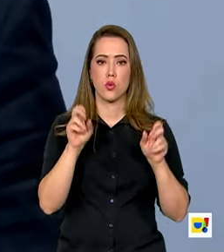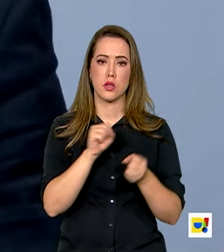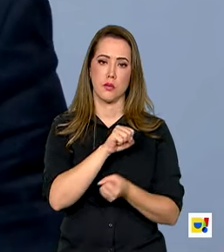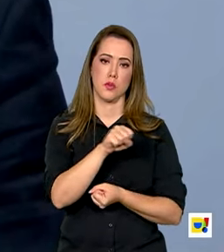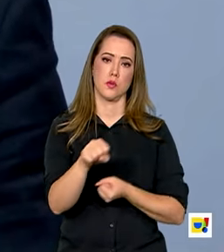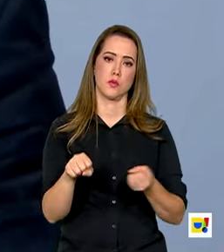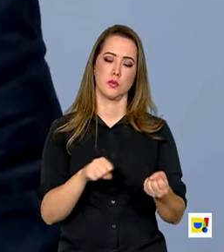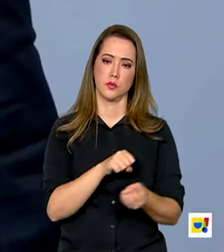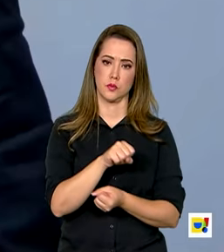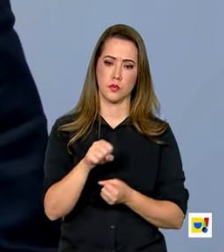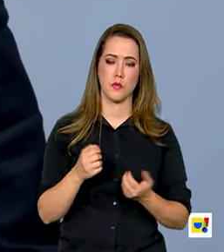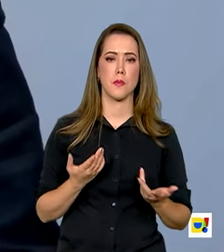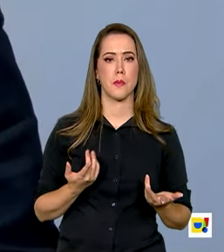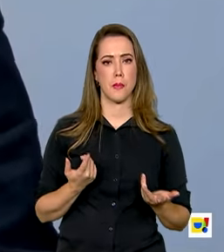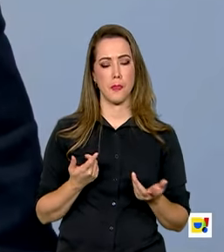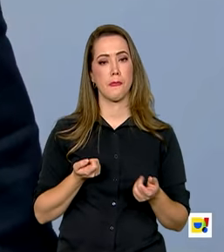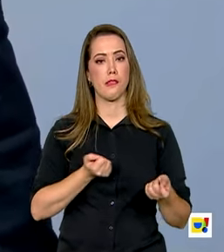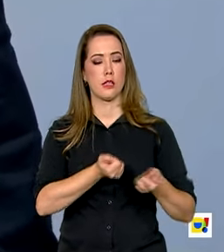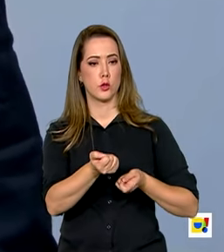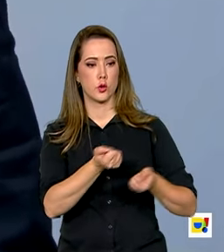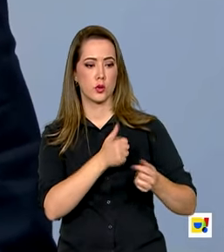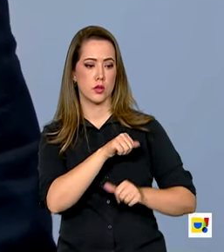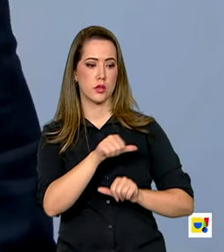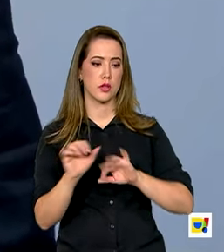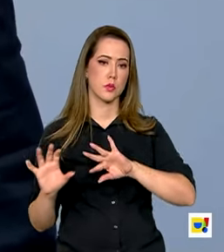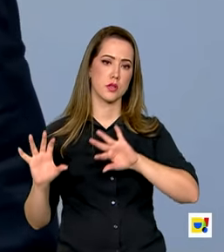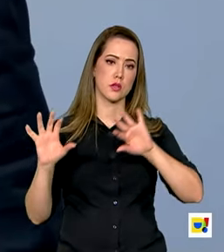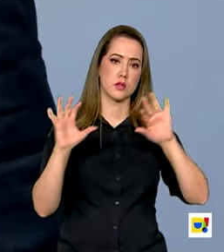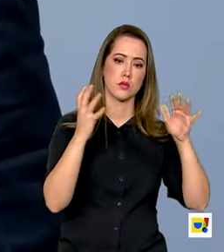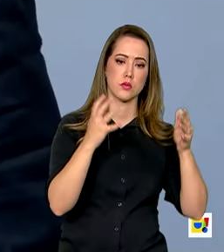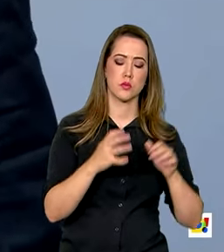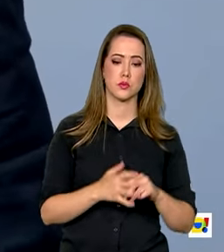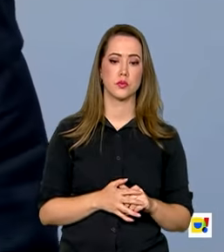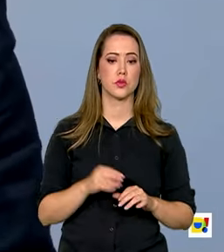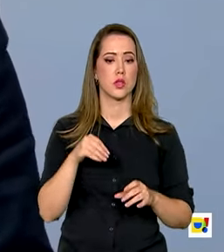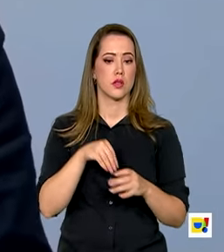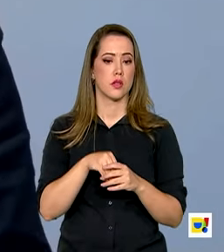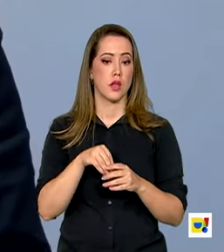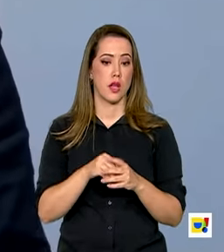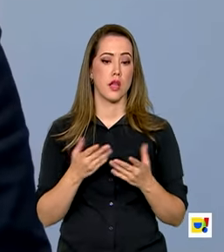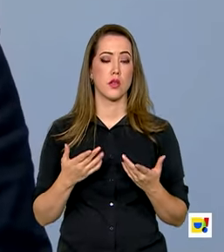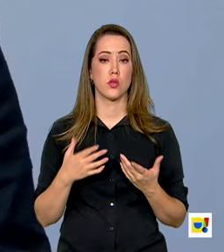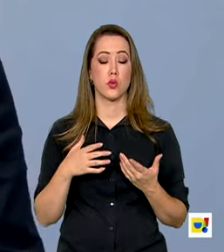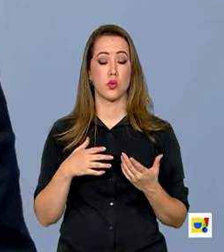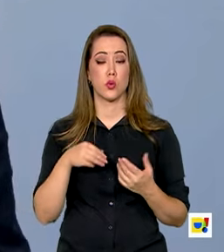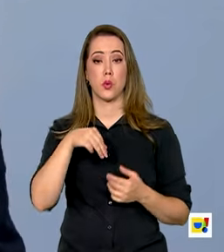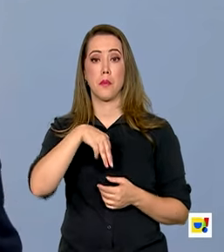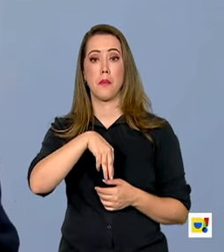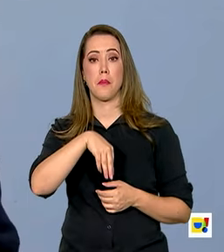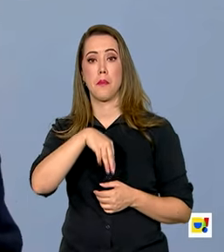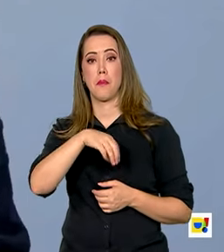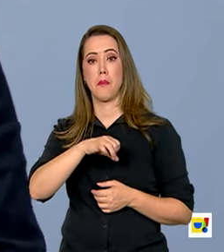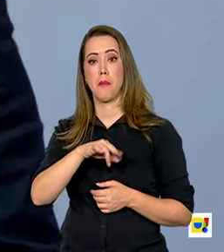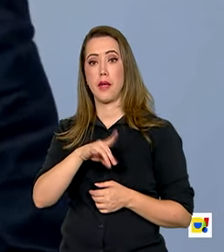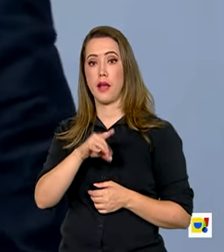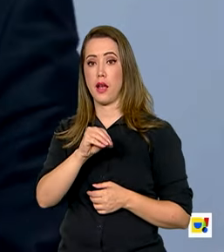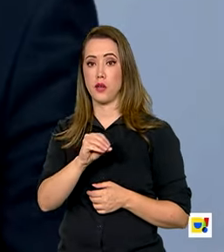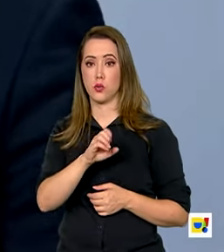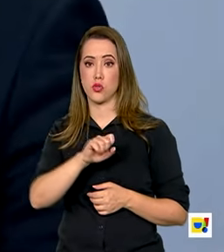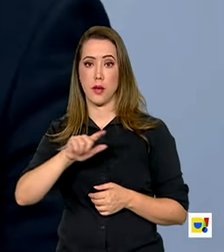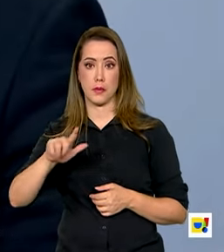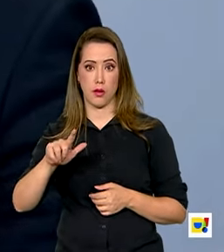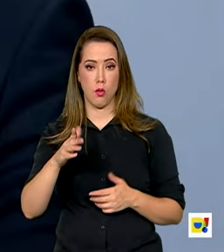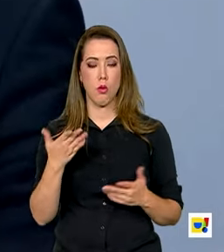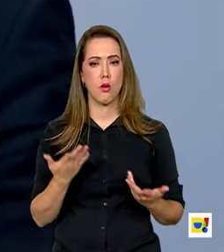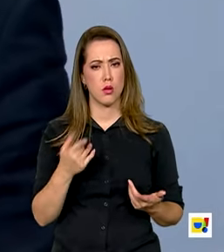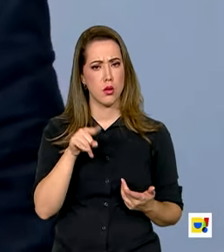sustentabilidade e controle das mudanças climáticas dentro do mercado de capitais. O Brasil está se posicionando como